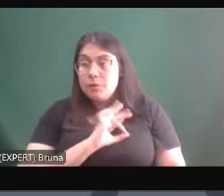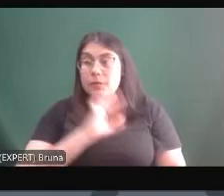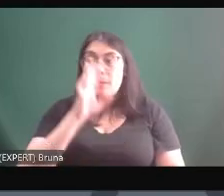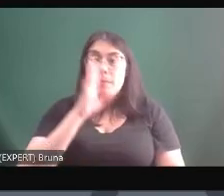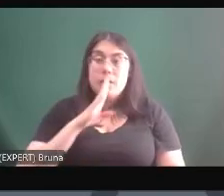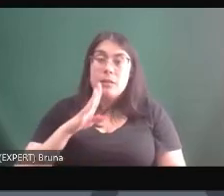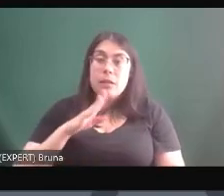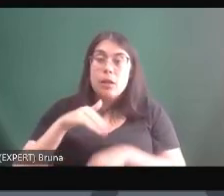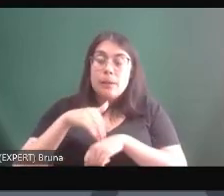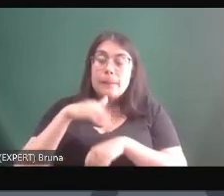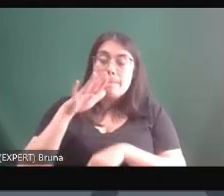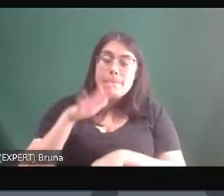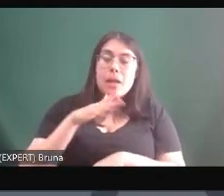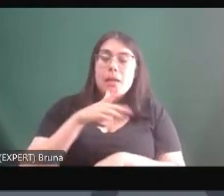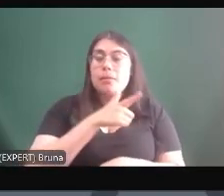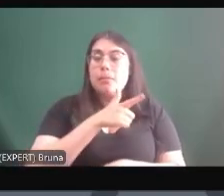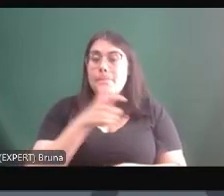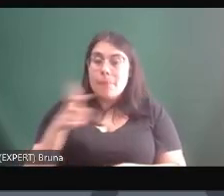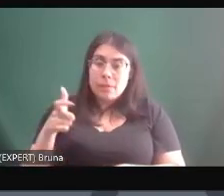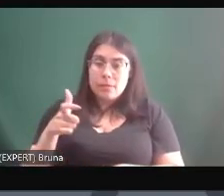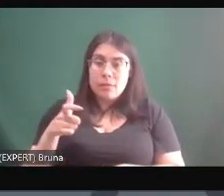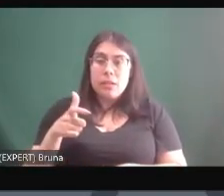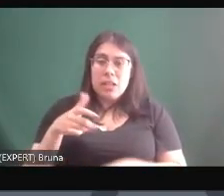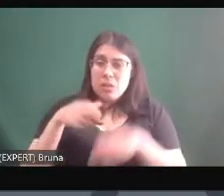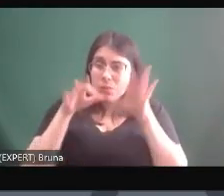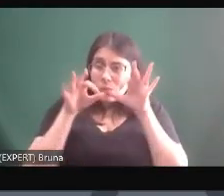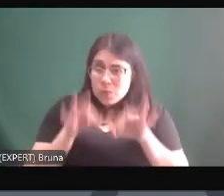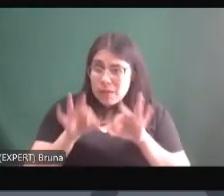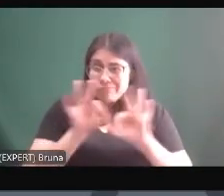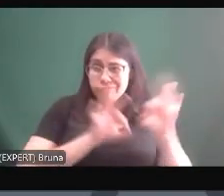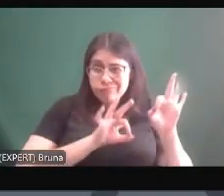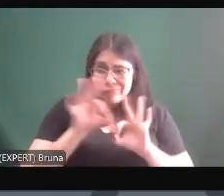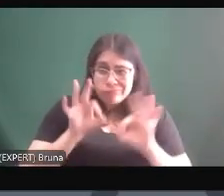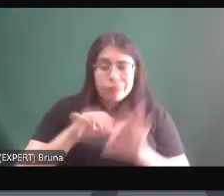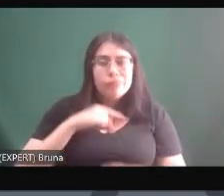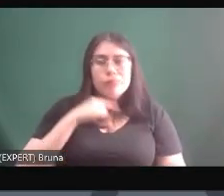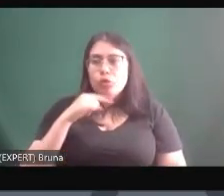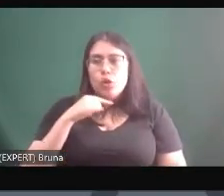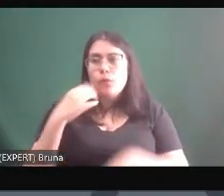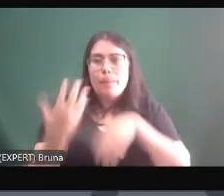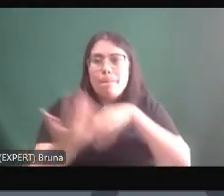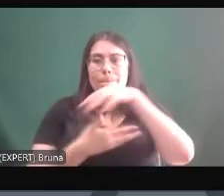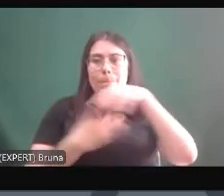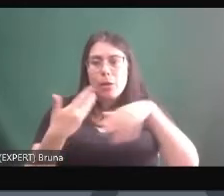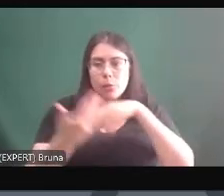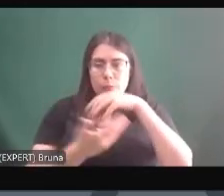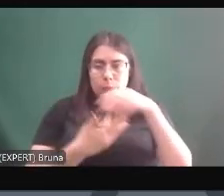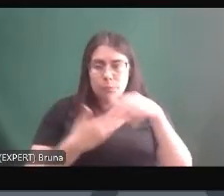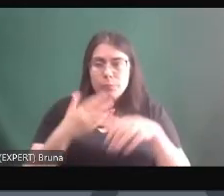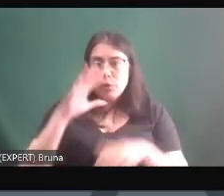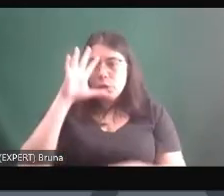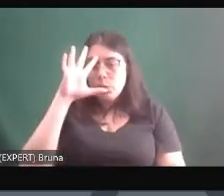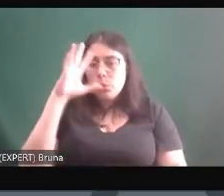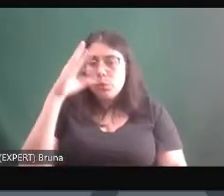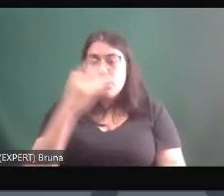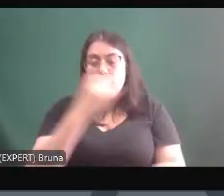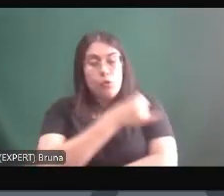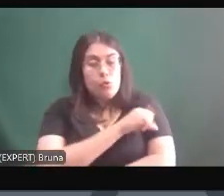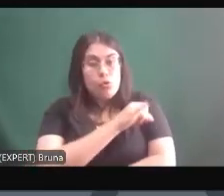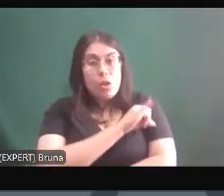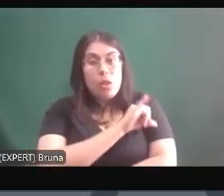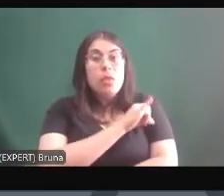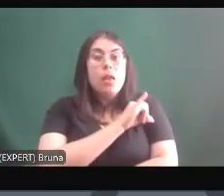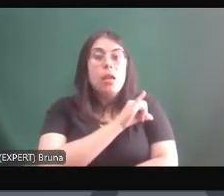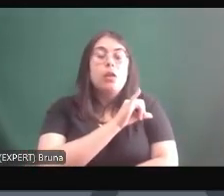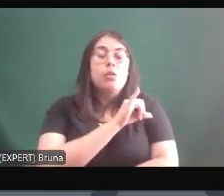gera ordem? não gera desordem gera desordem e a gente pode ver o caso do Rio de Janeiro que é o caso mais emblemático sempre